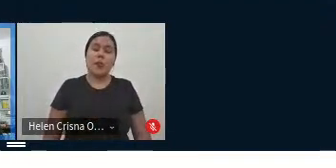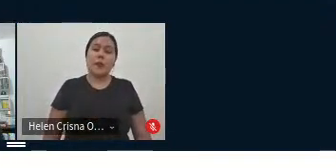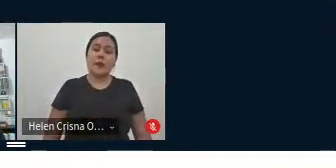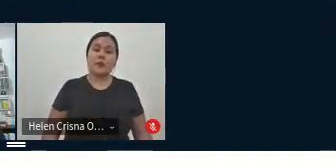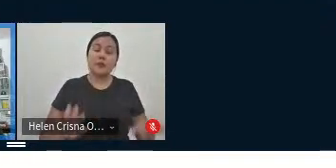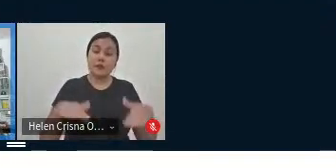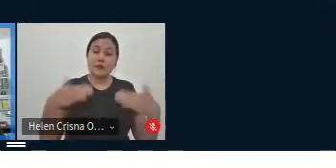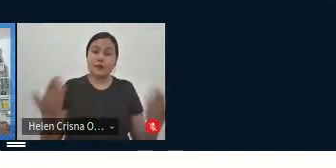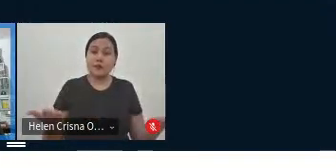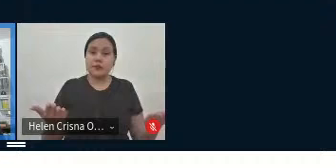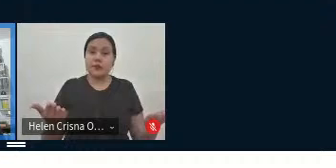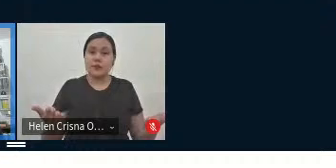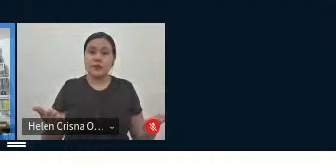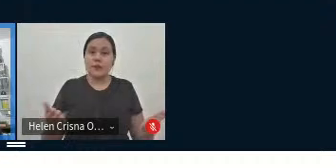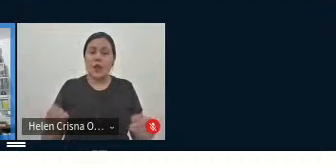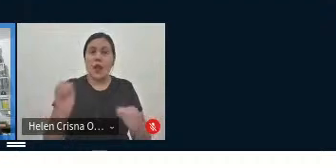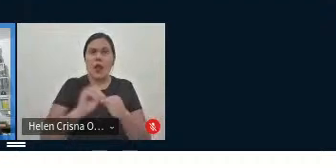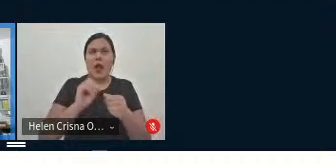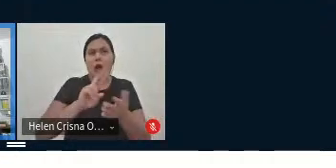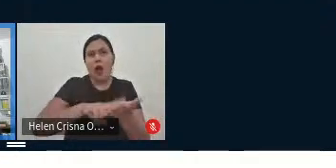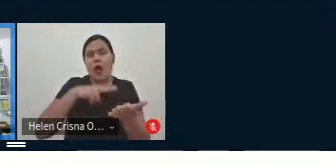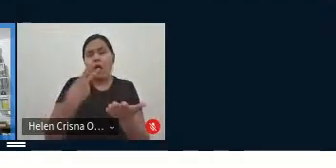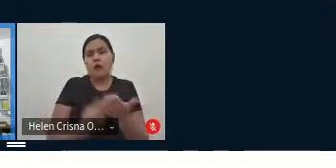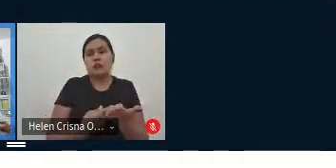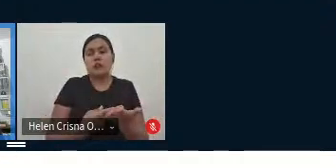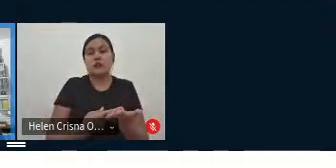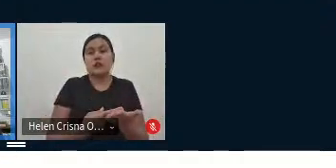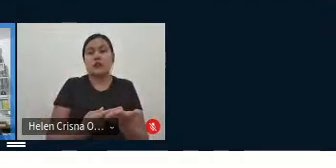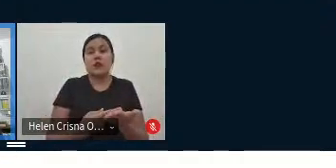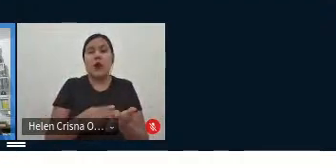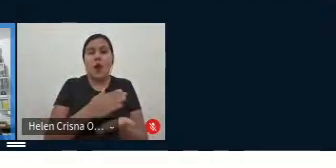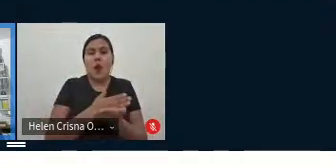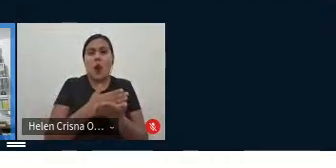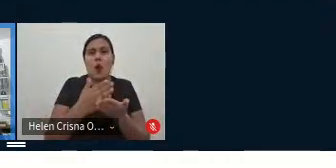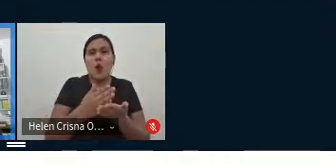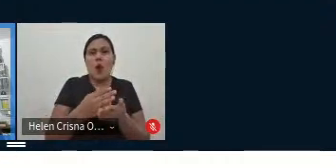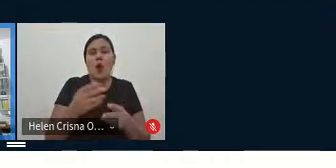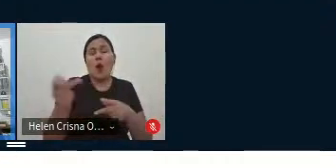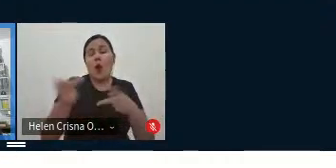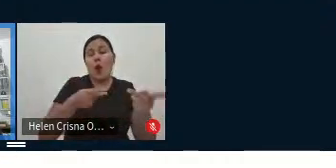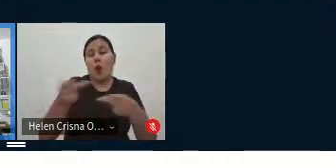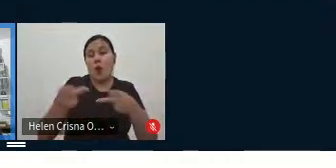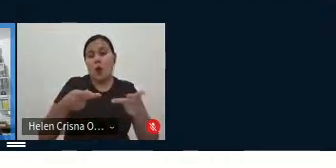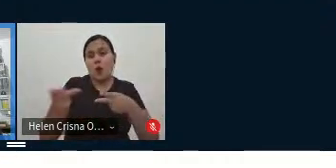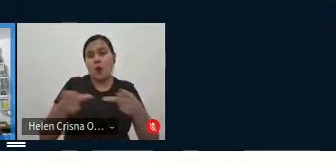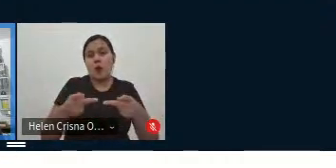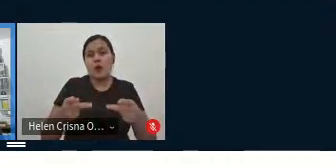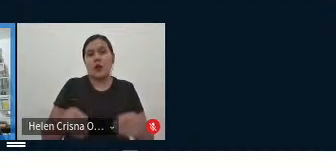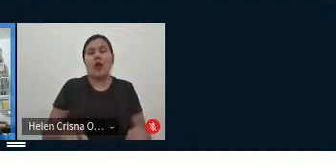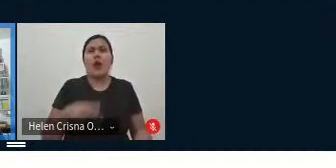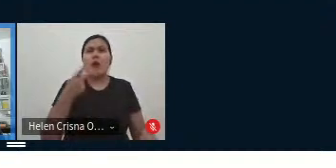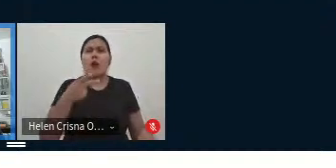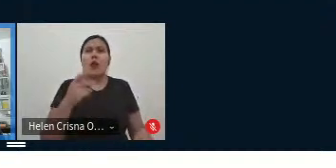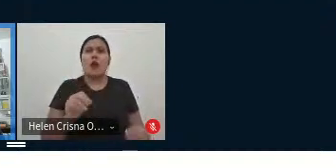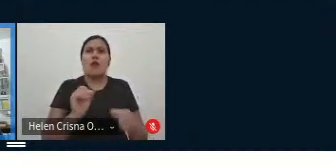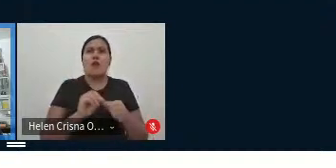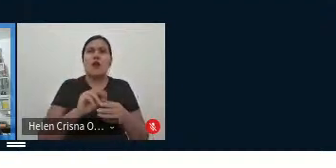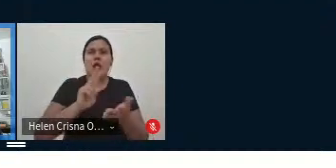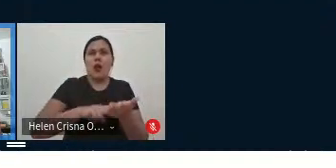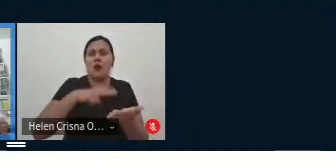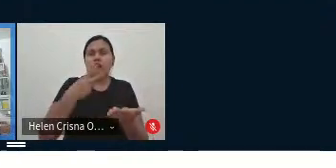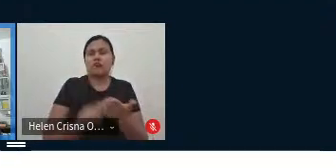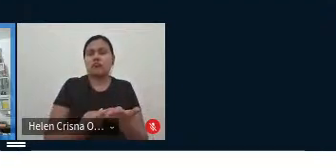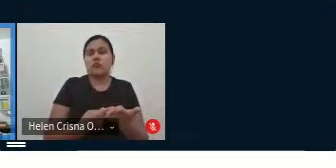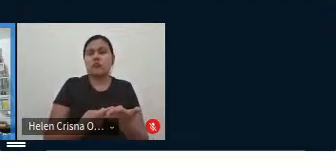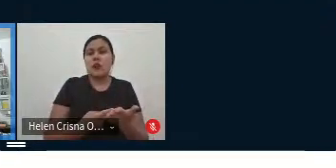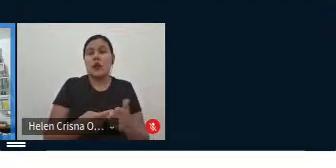Então, para fazer essa tradução, como surgiu um projeto, eu falei, eu vou fazer a tradução,